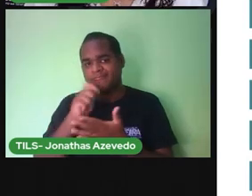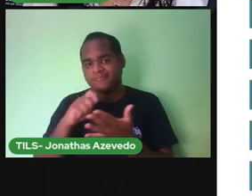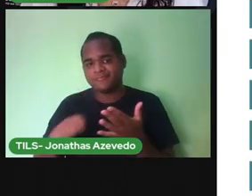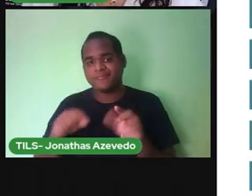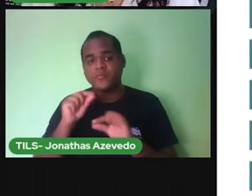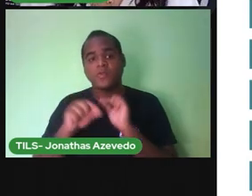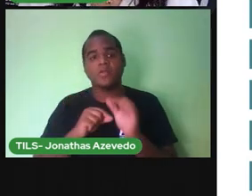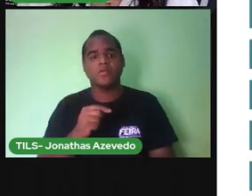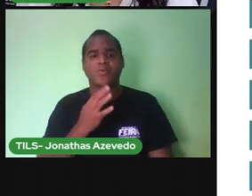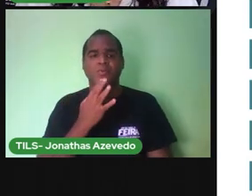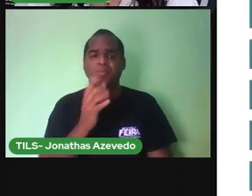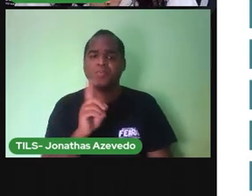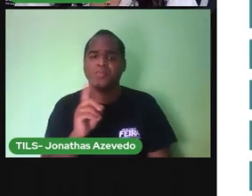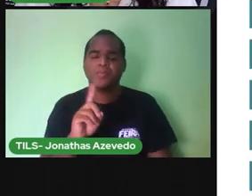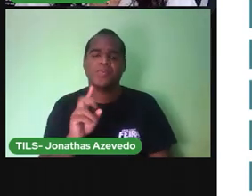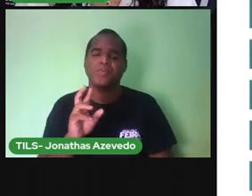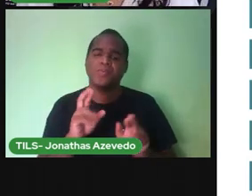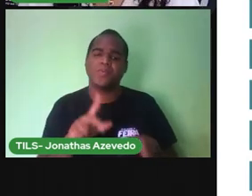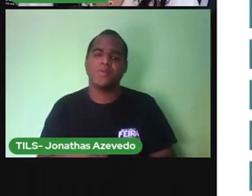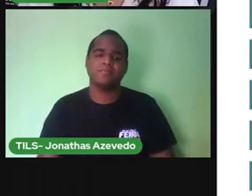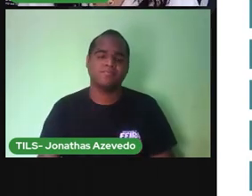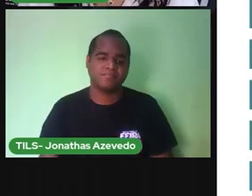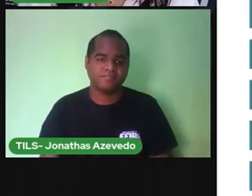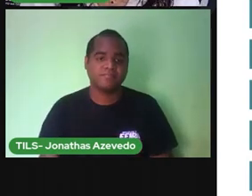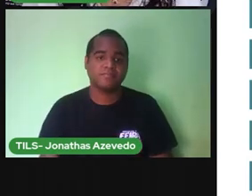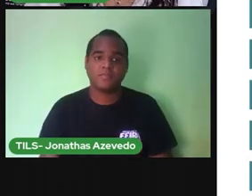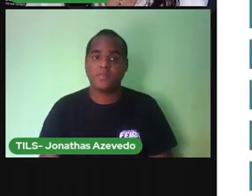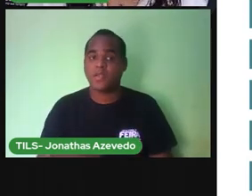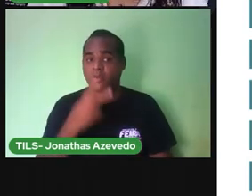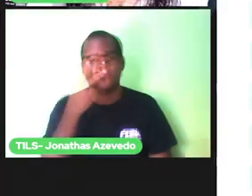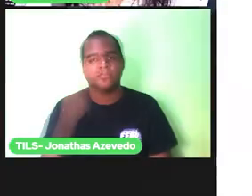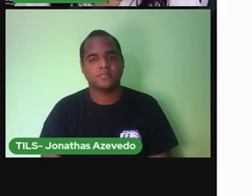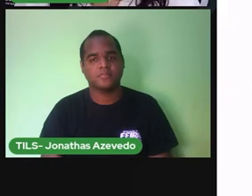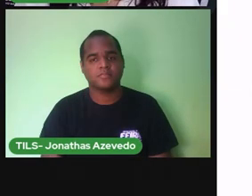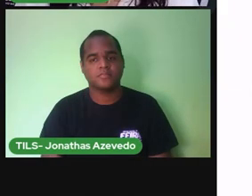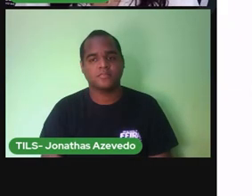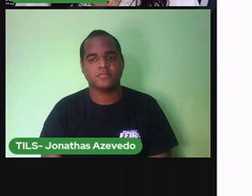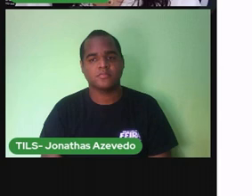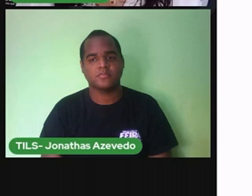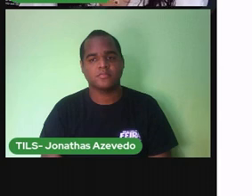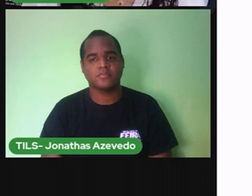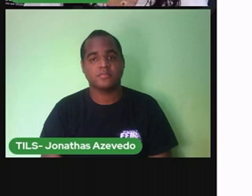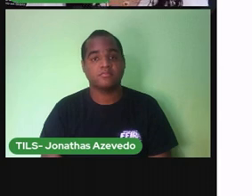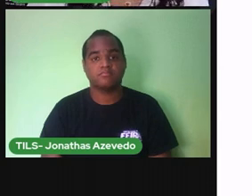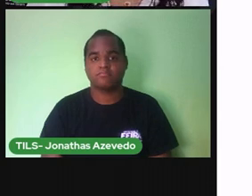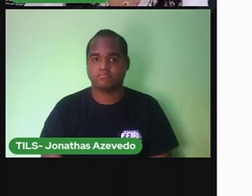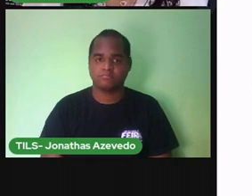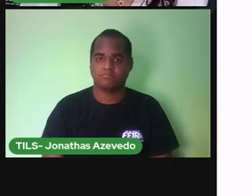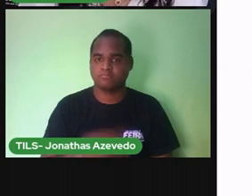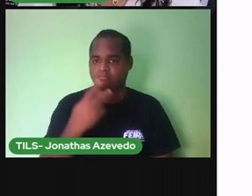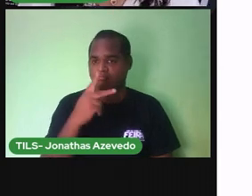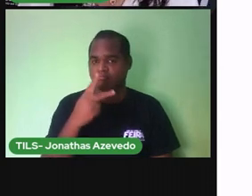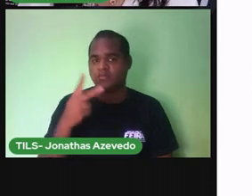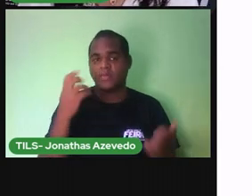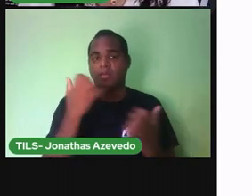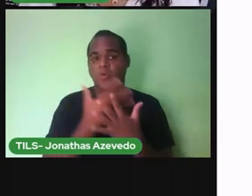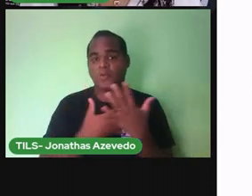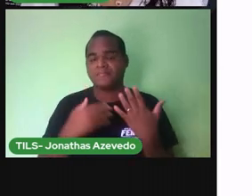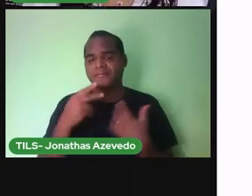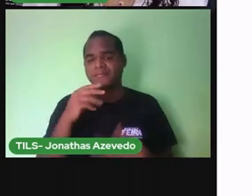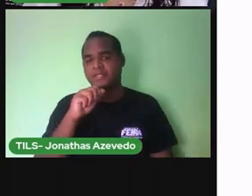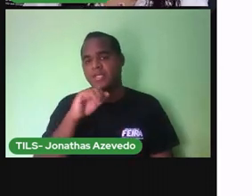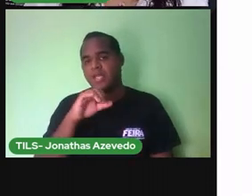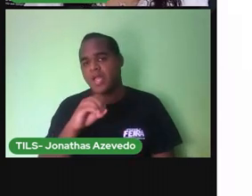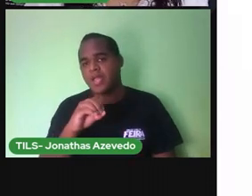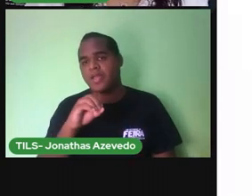entender porque falta o espaço entre as palavras. Sobre essa cantiga, cai, cai, balão,